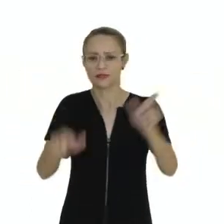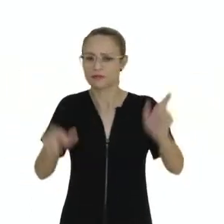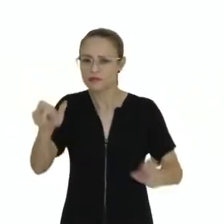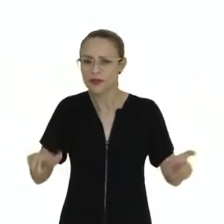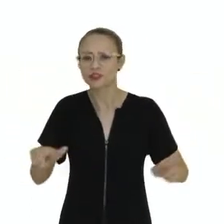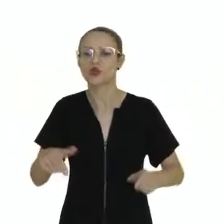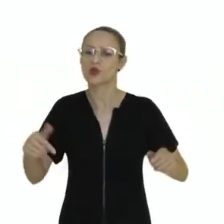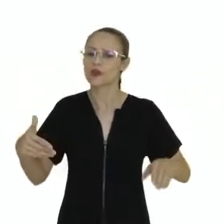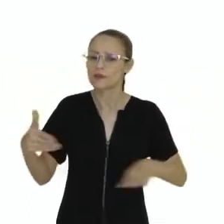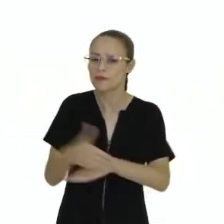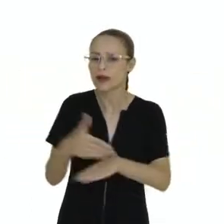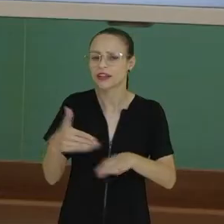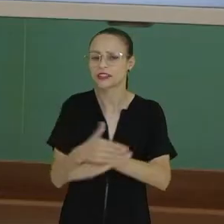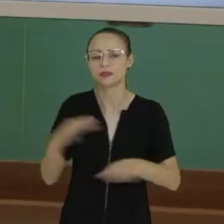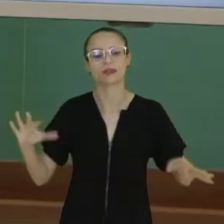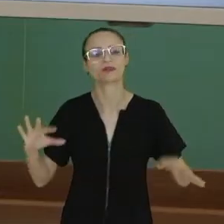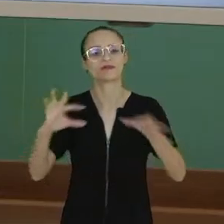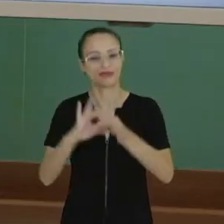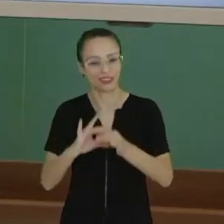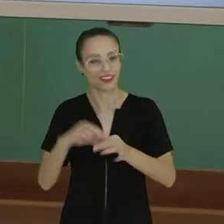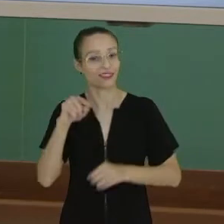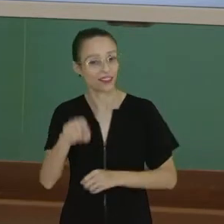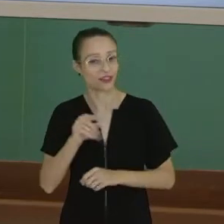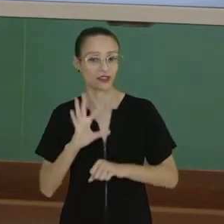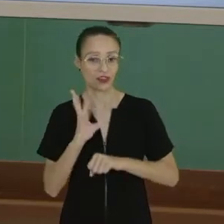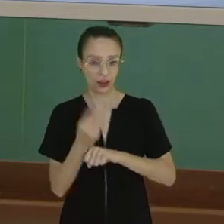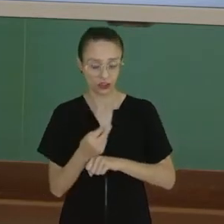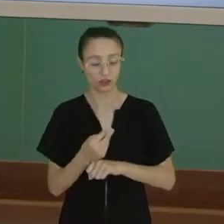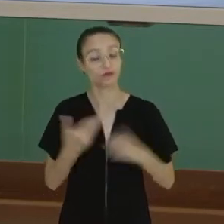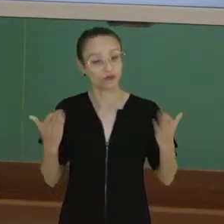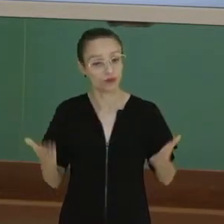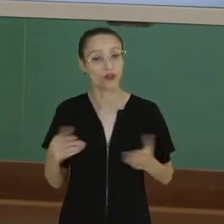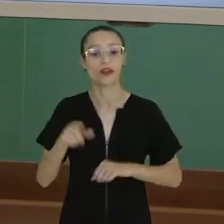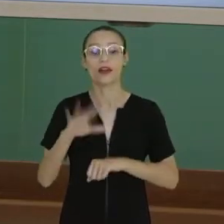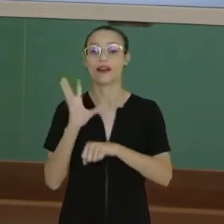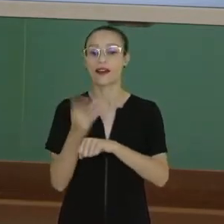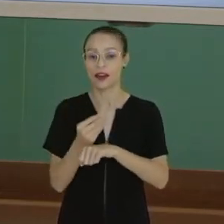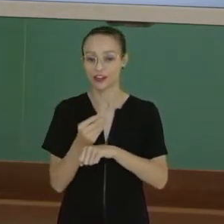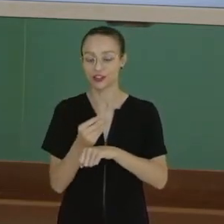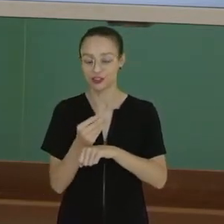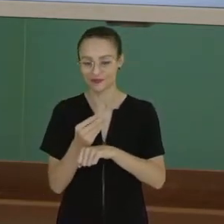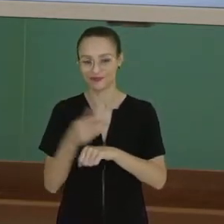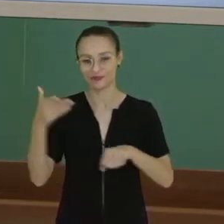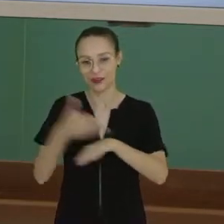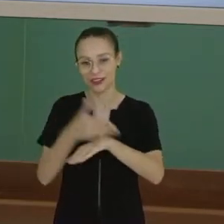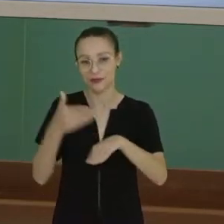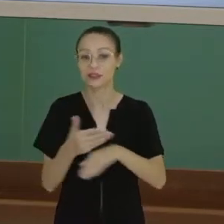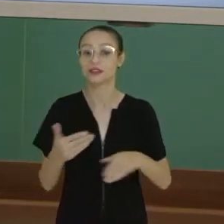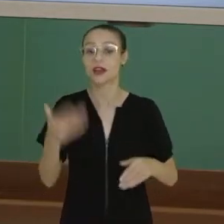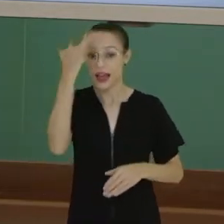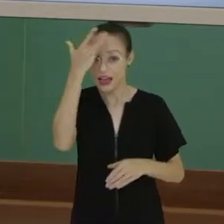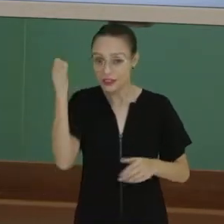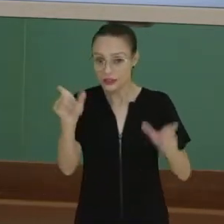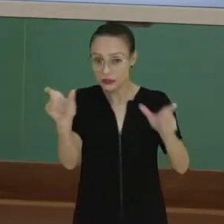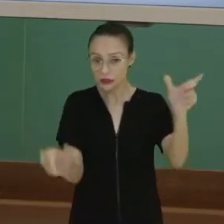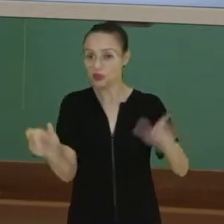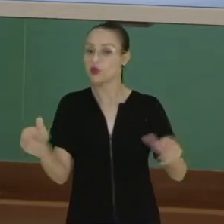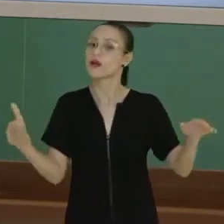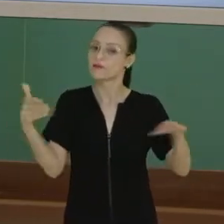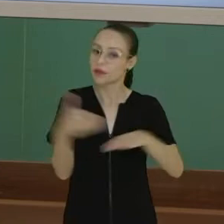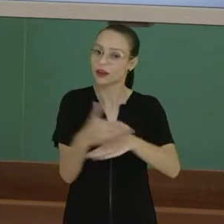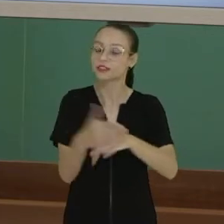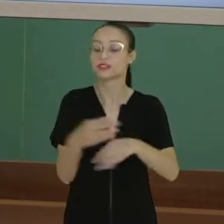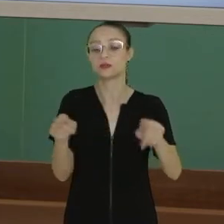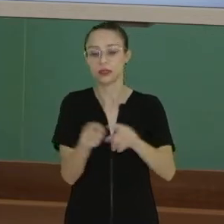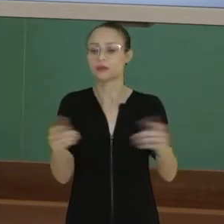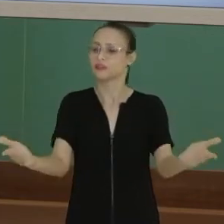observadores, do trabalho. Então, na arte participativa, o público é convidado a criar junto, participar da obra.